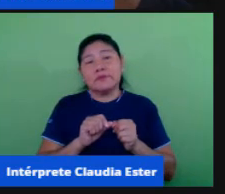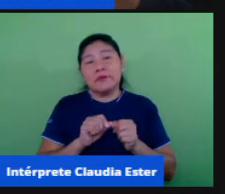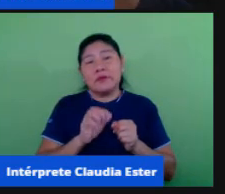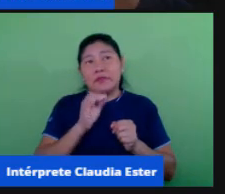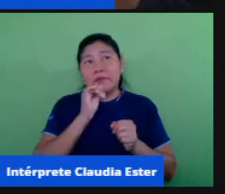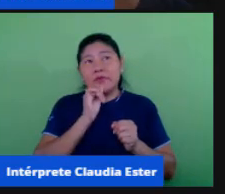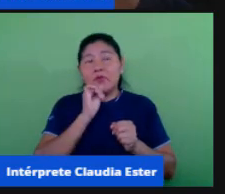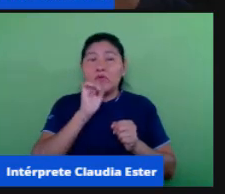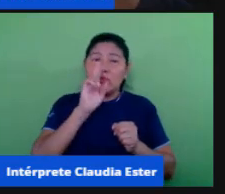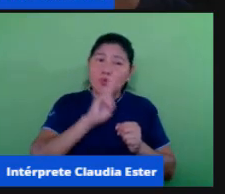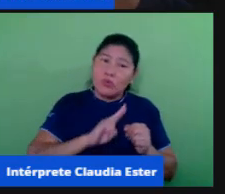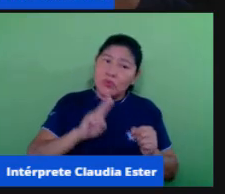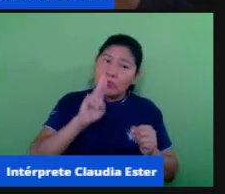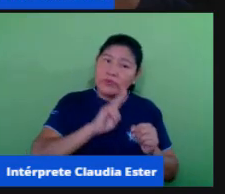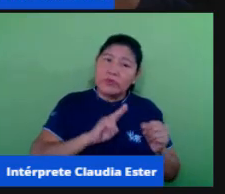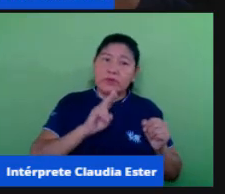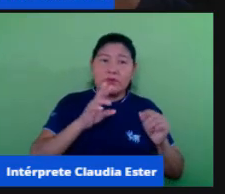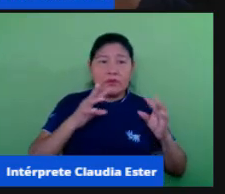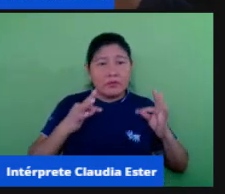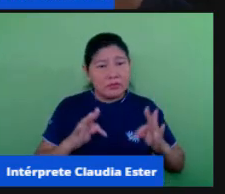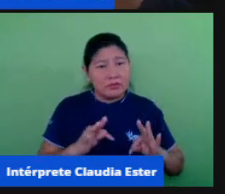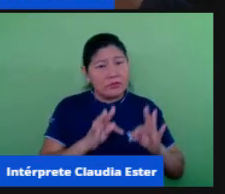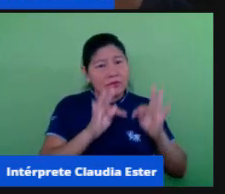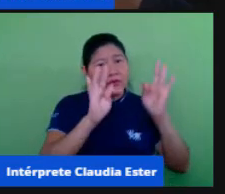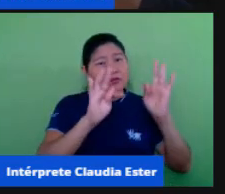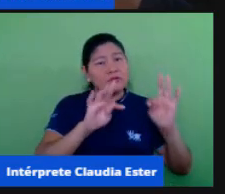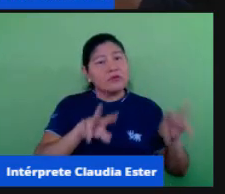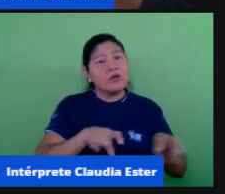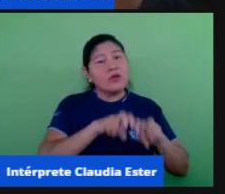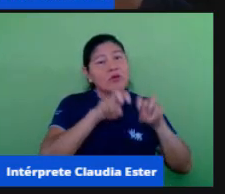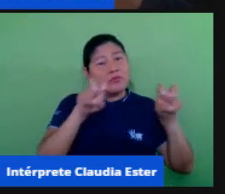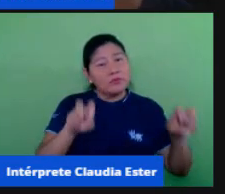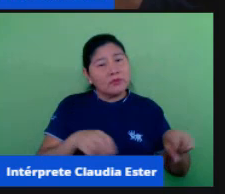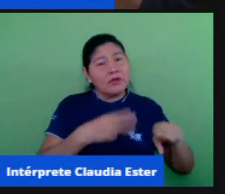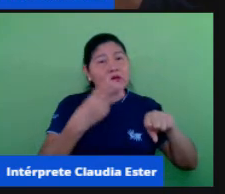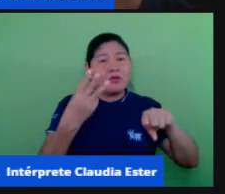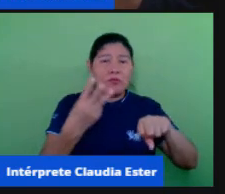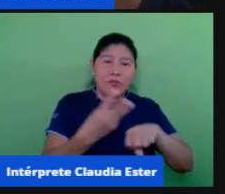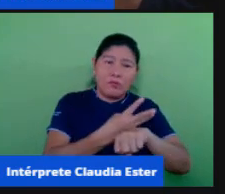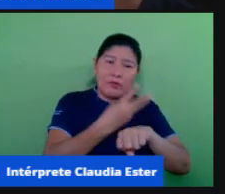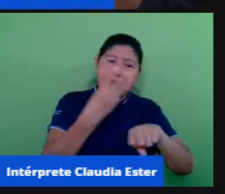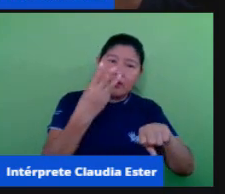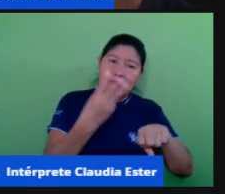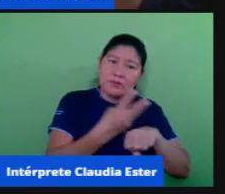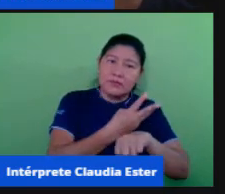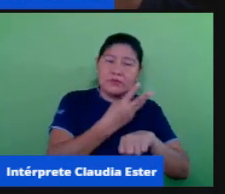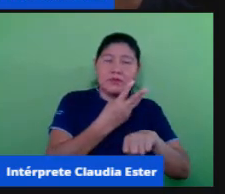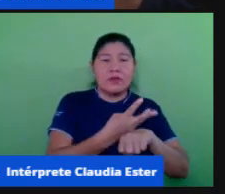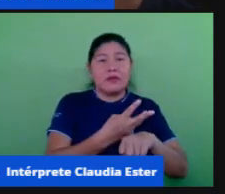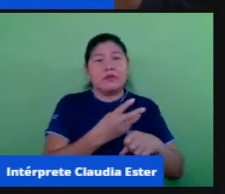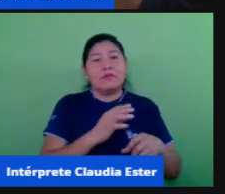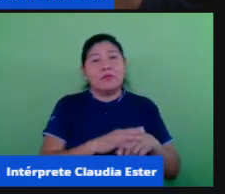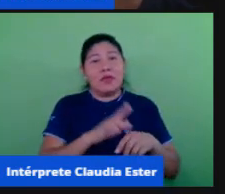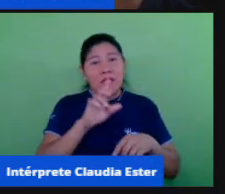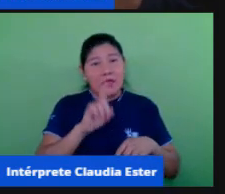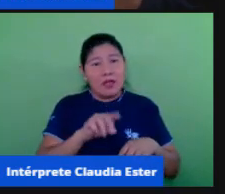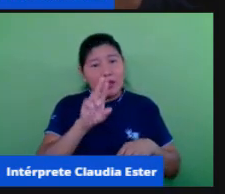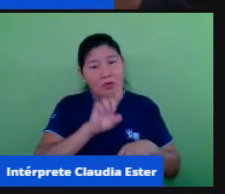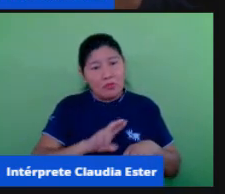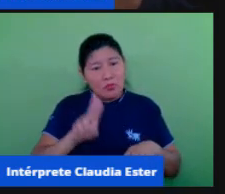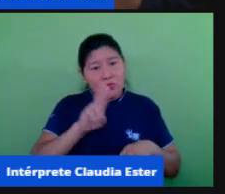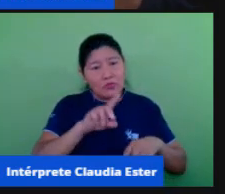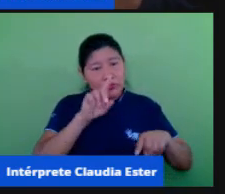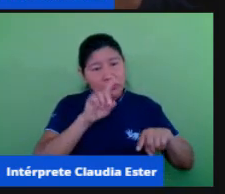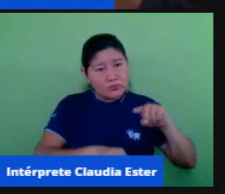plataformas de aplicativos as mensagens do whatsapp então essa é a ferramenta de ensino e